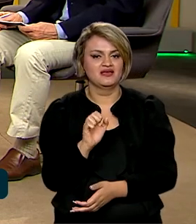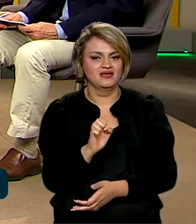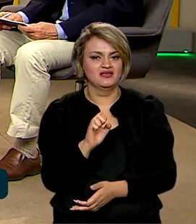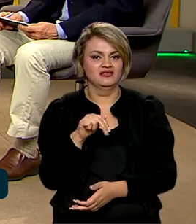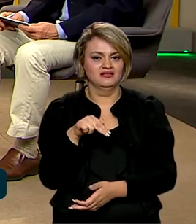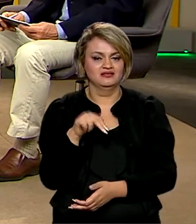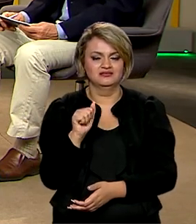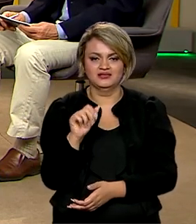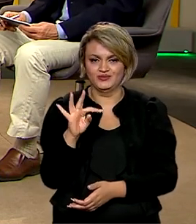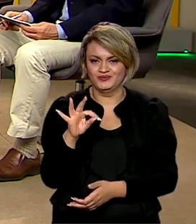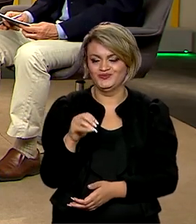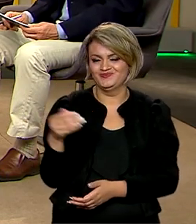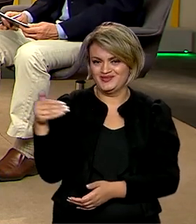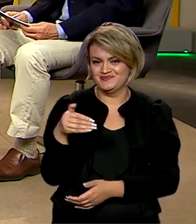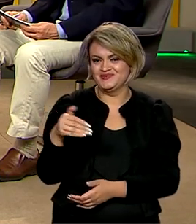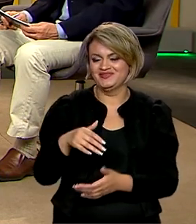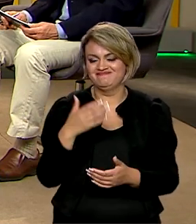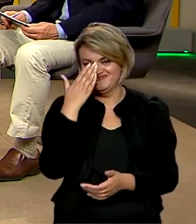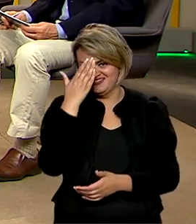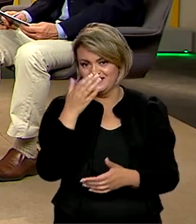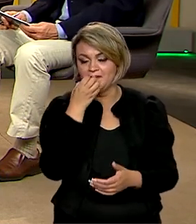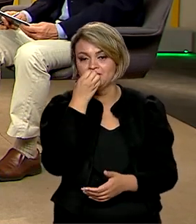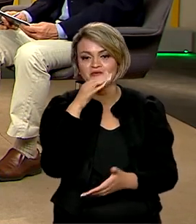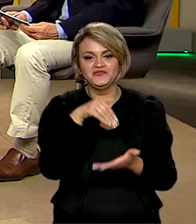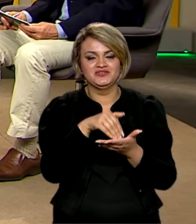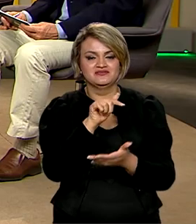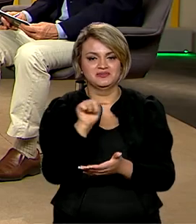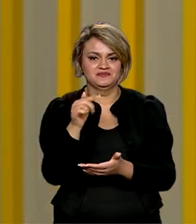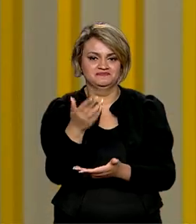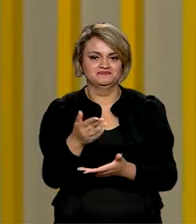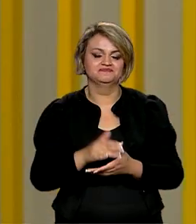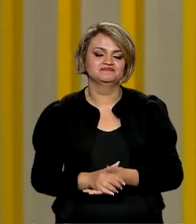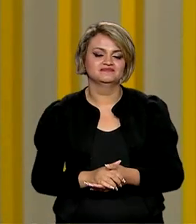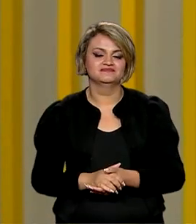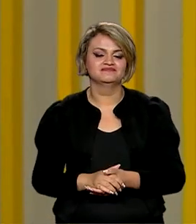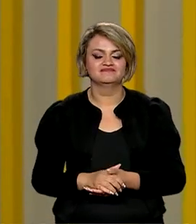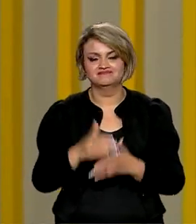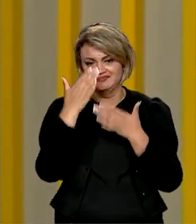obrigado pela participação aqui no Brasil em dia e um ótimo fim de semana para o senhor. Eu que agradeço a vocês também.